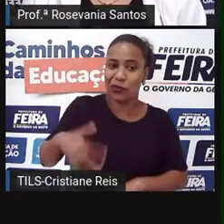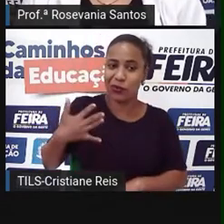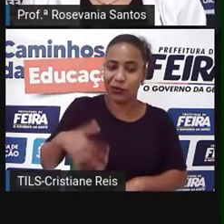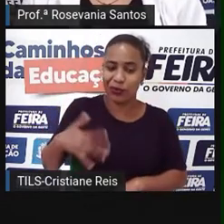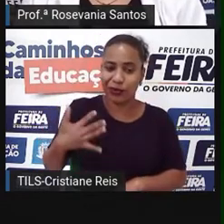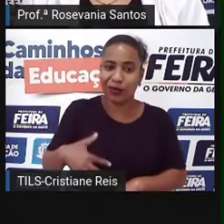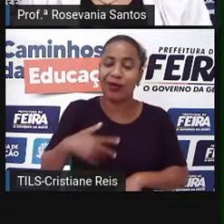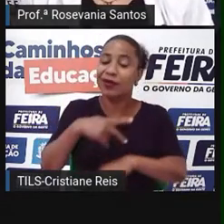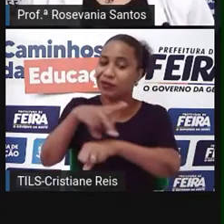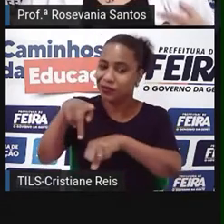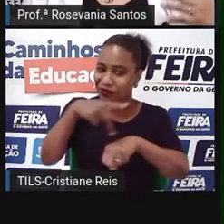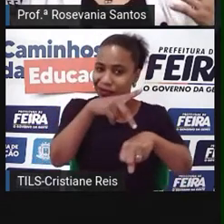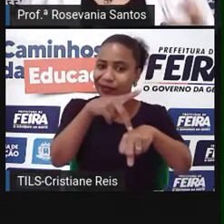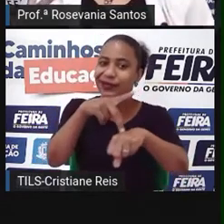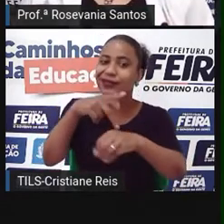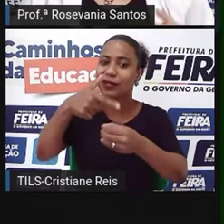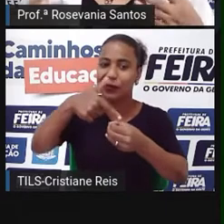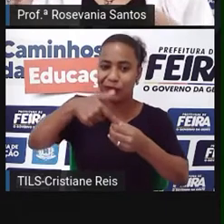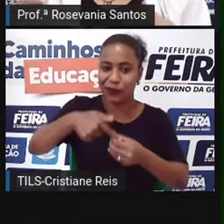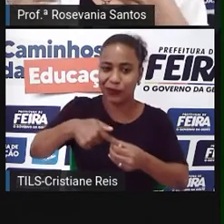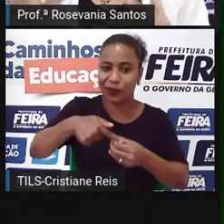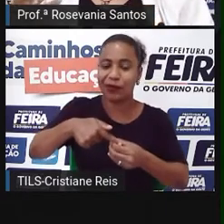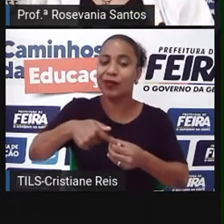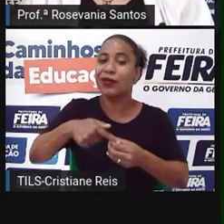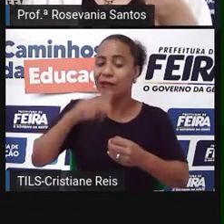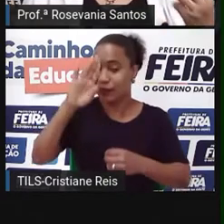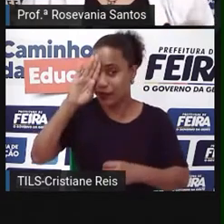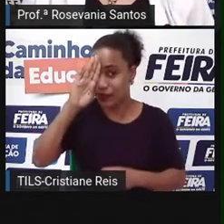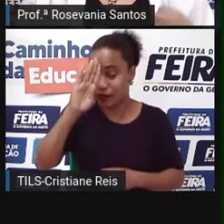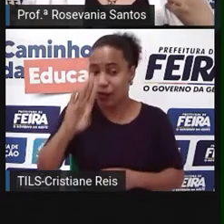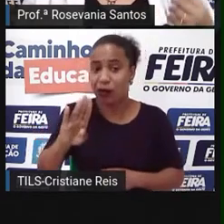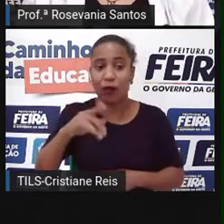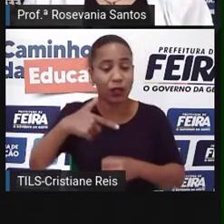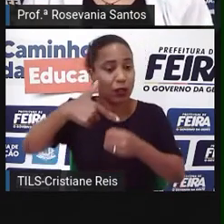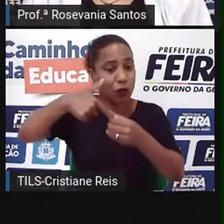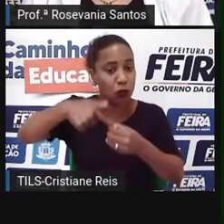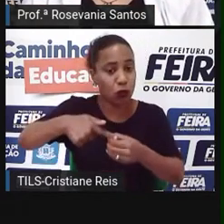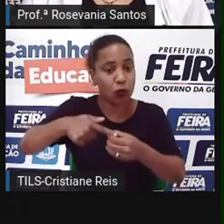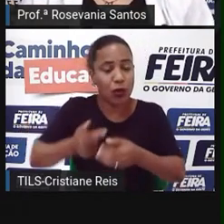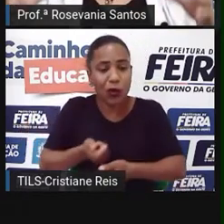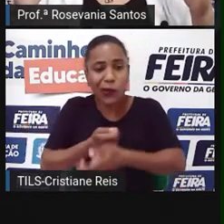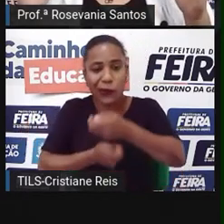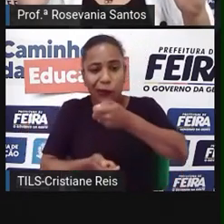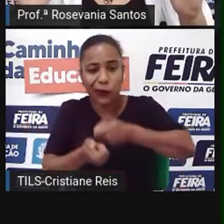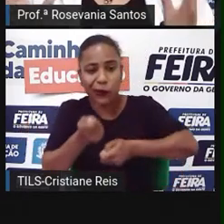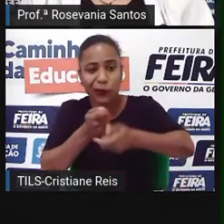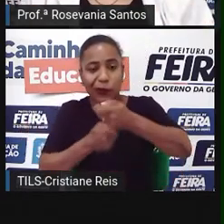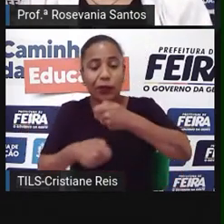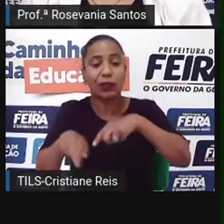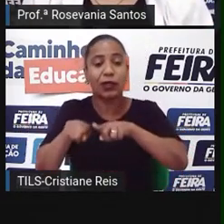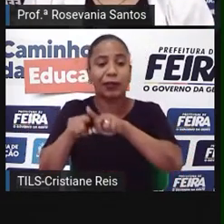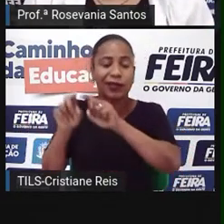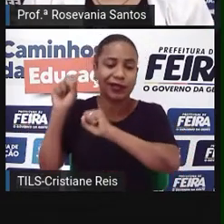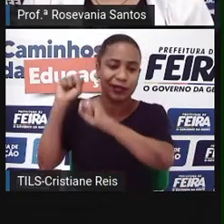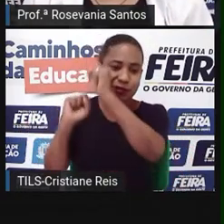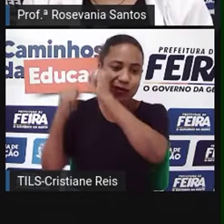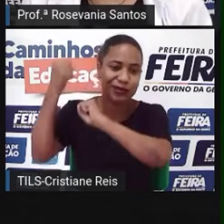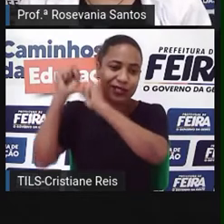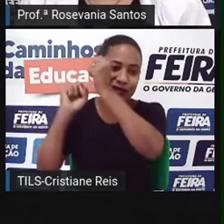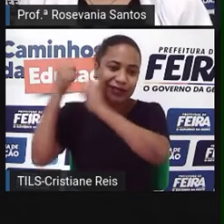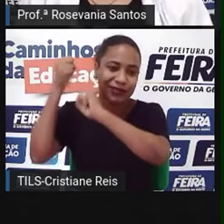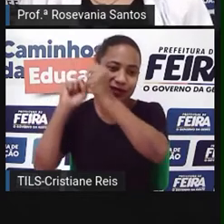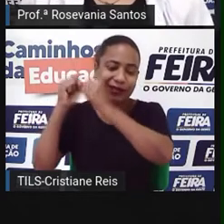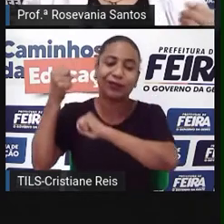exportadores de petróleo. Com suas grandes, não só as extrações, mas também com suas grandes refinarias. Então, é um ponto bastante